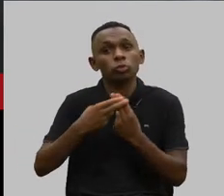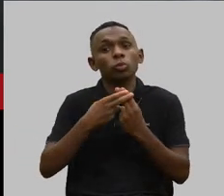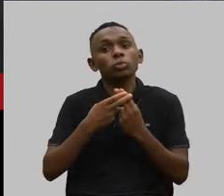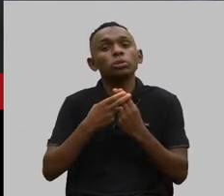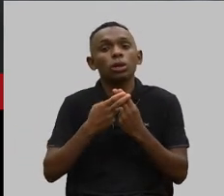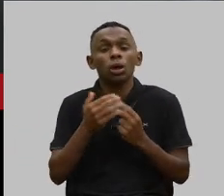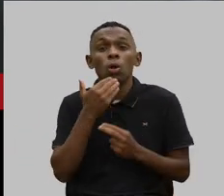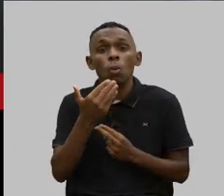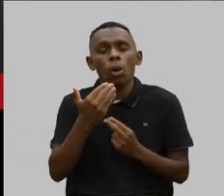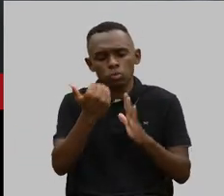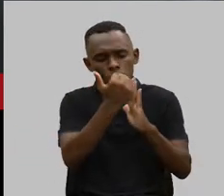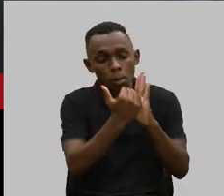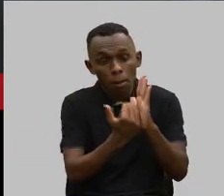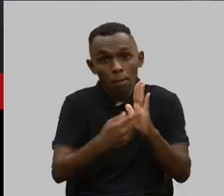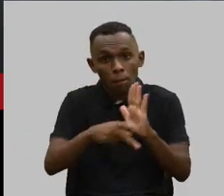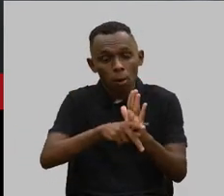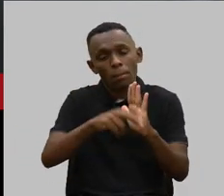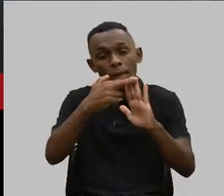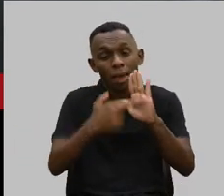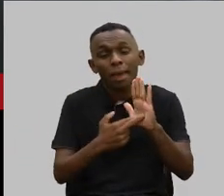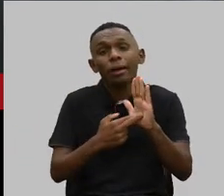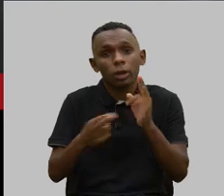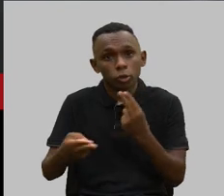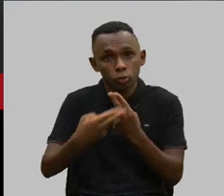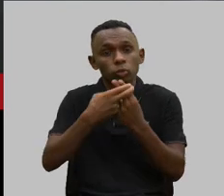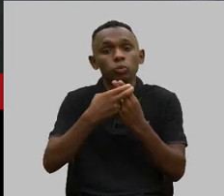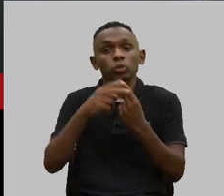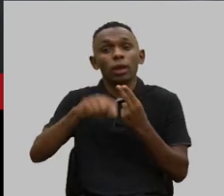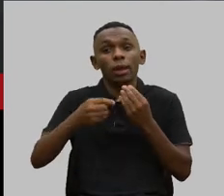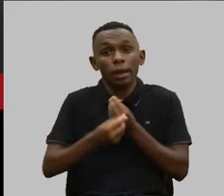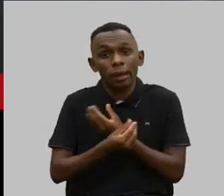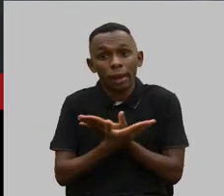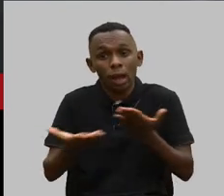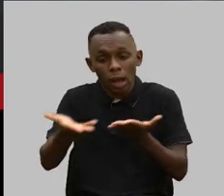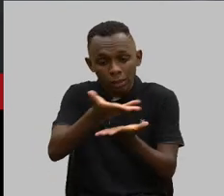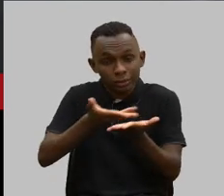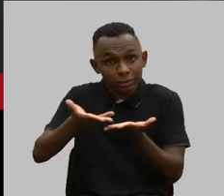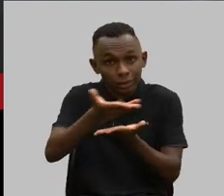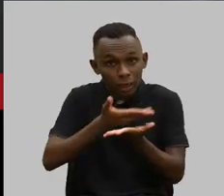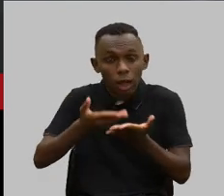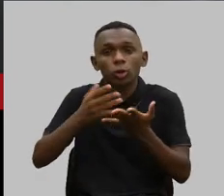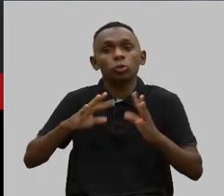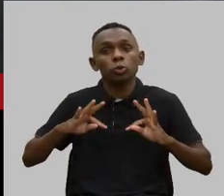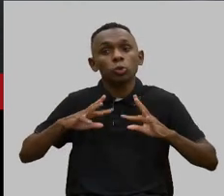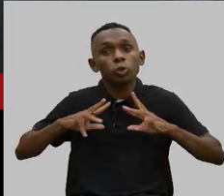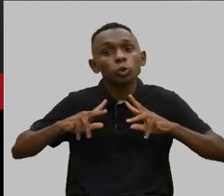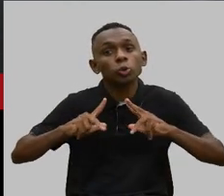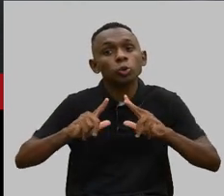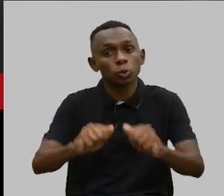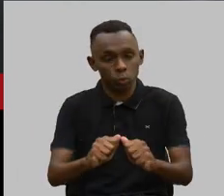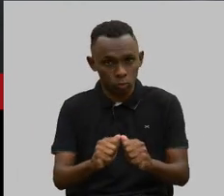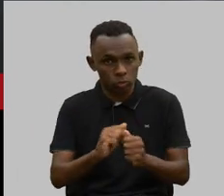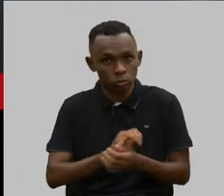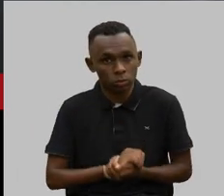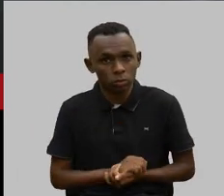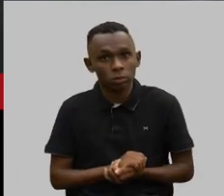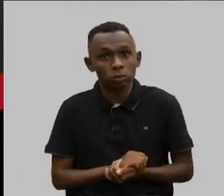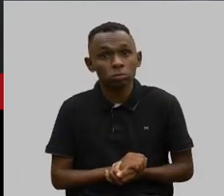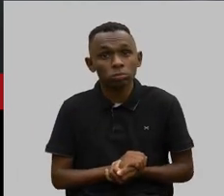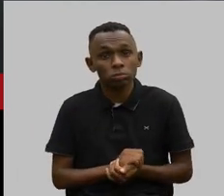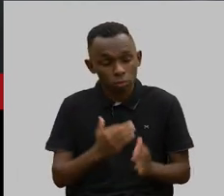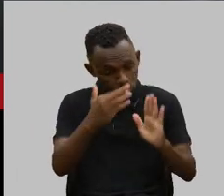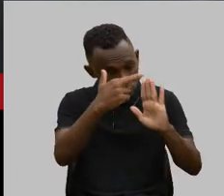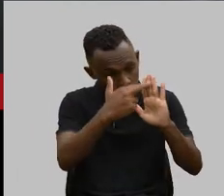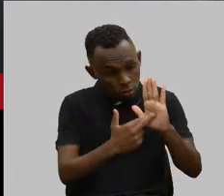qual que é uma das diretrizes do SUS na Constituição? Atendimento integral. Está lá no texto